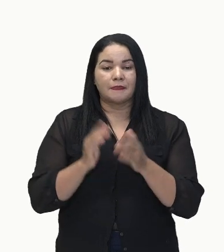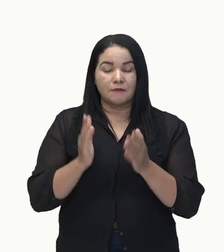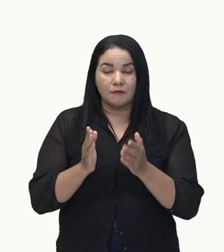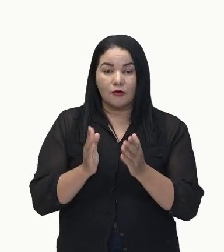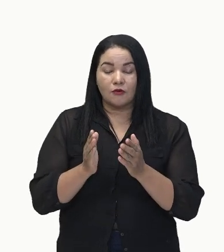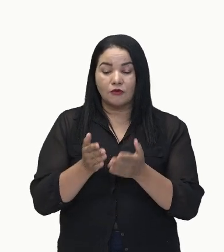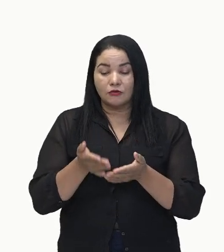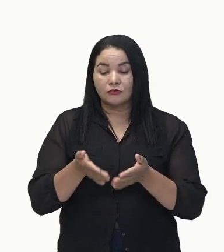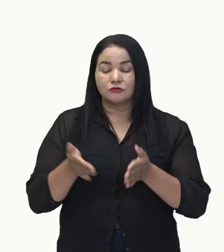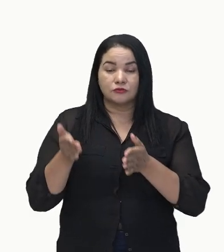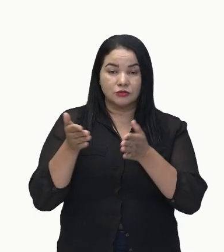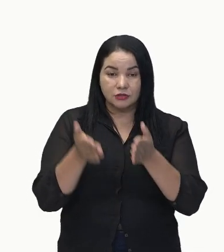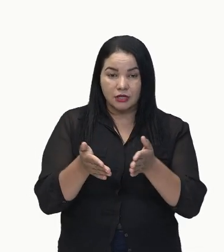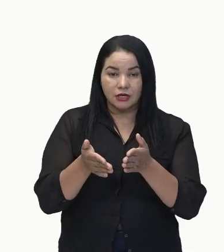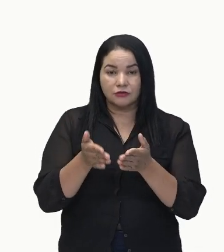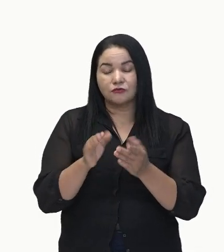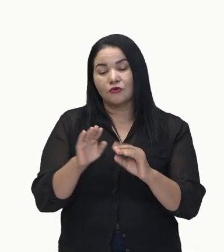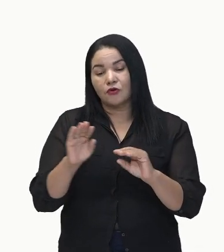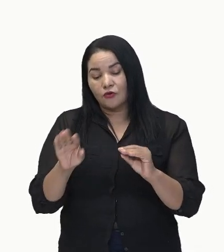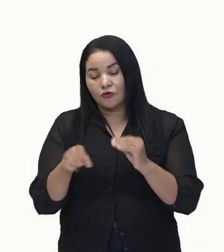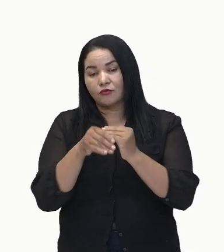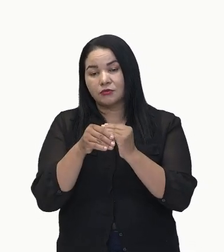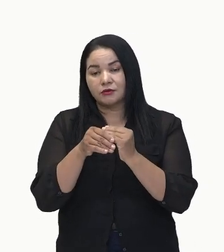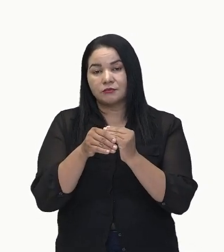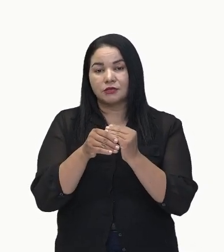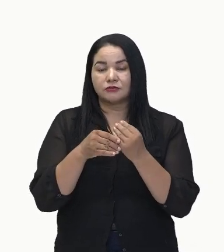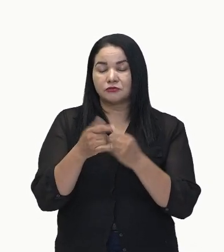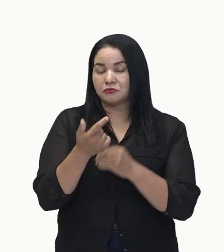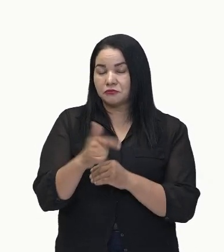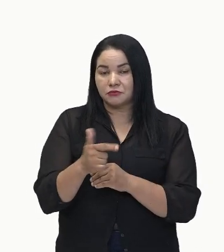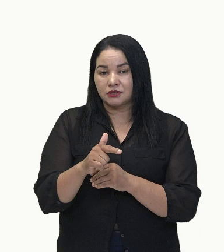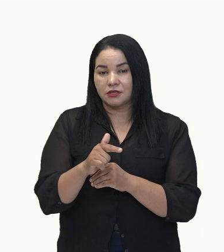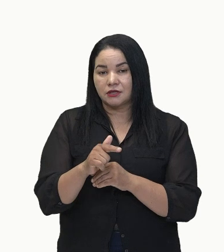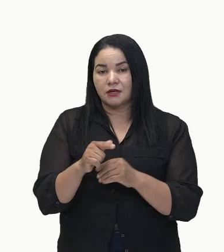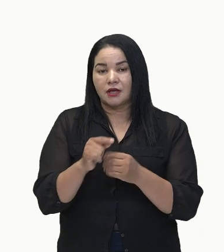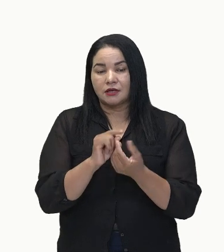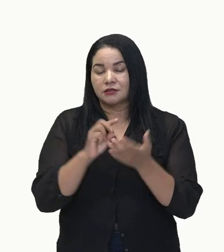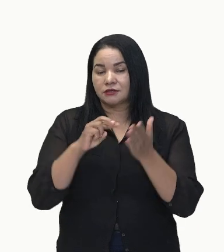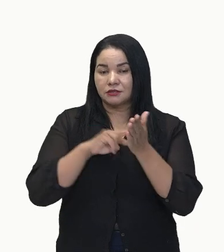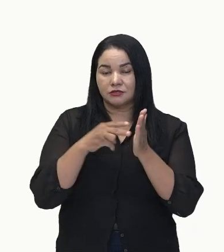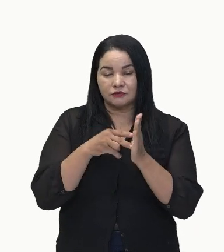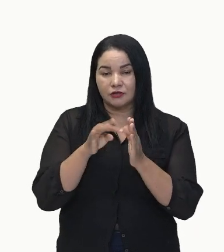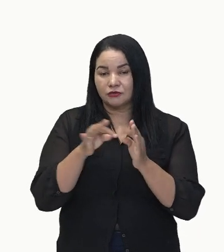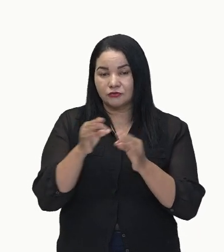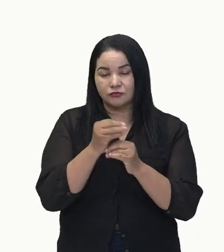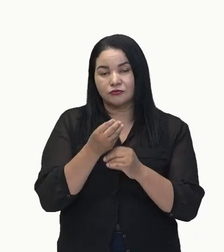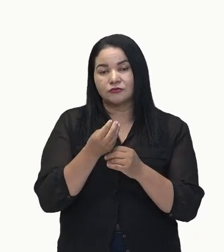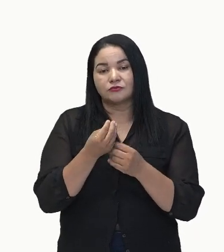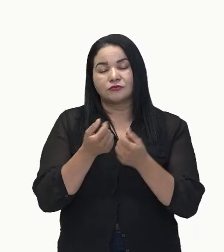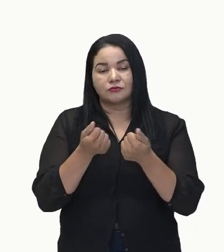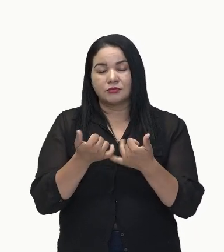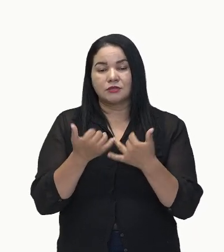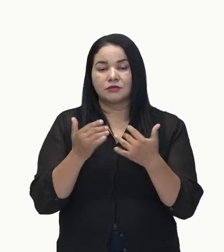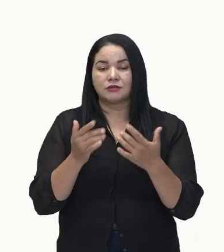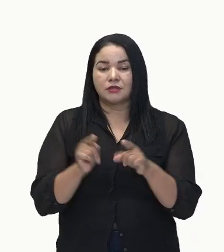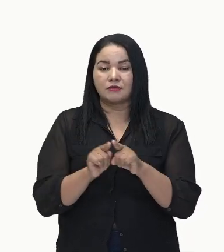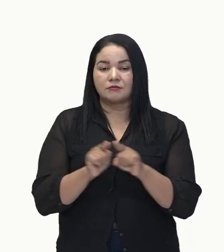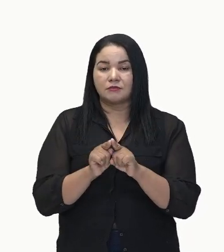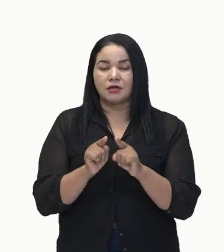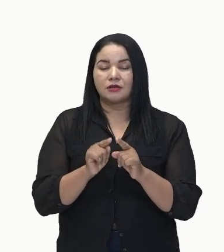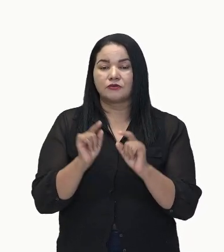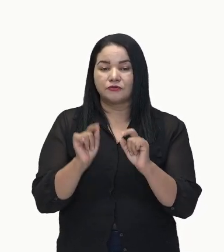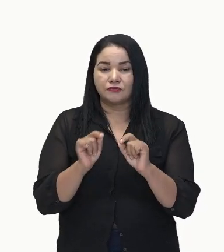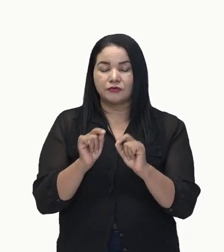que não precisam de complemento, eles mesmos já traz todo o significado. os verbos transitivos, que eles precisam transitar